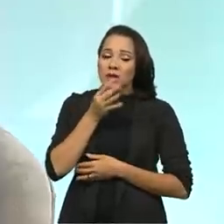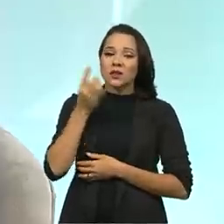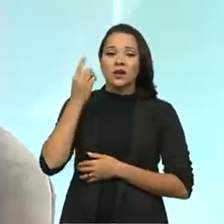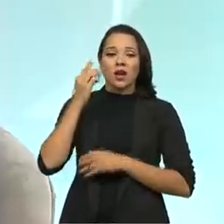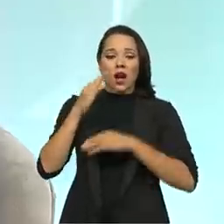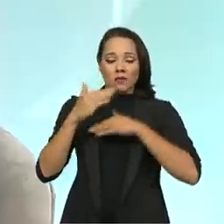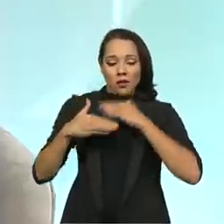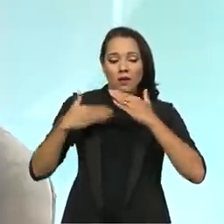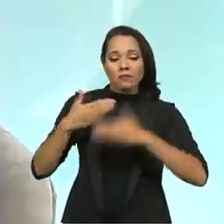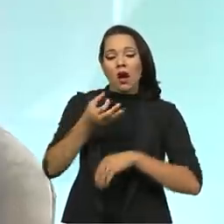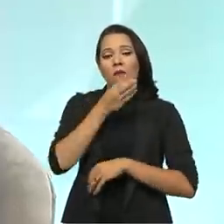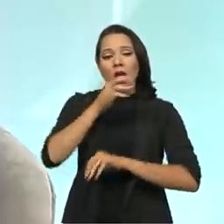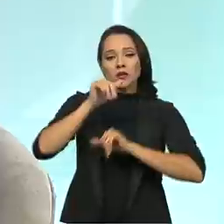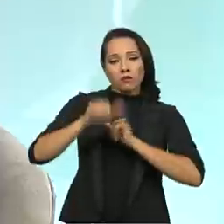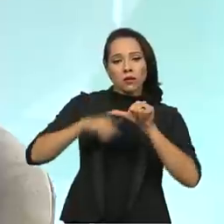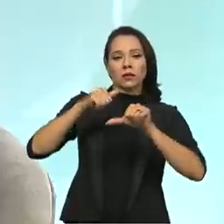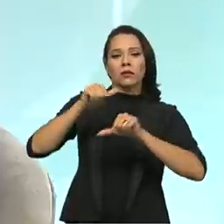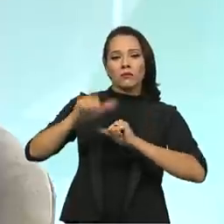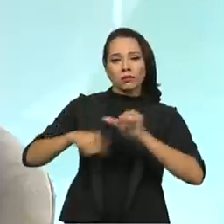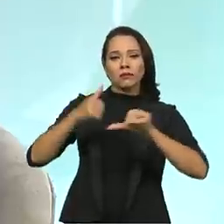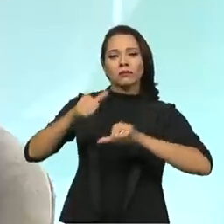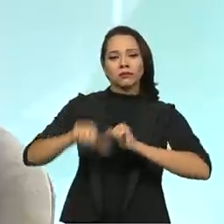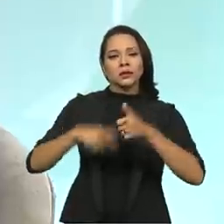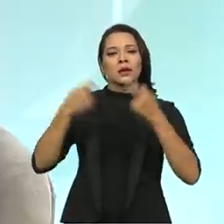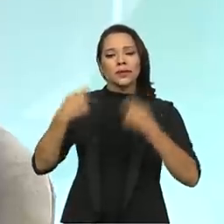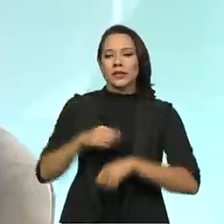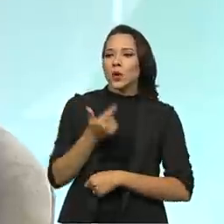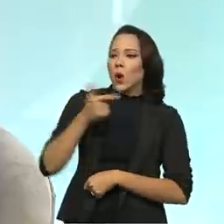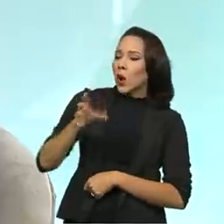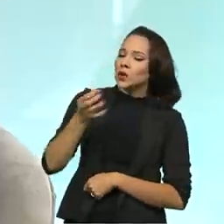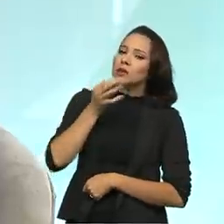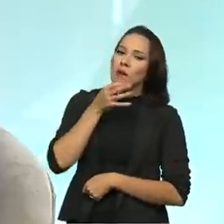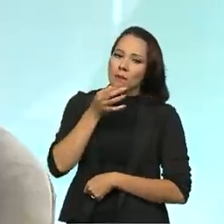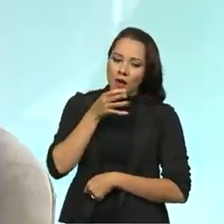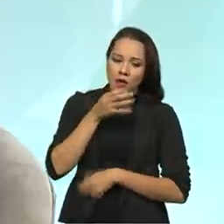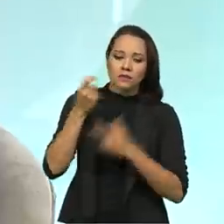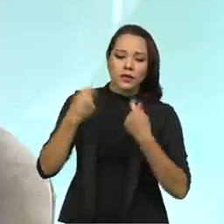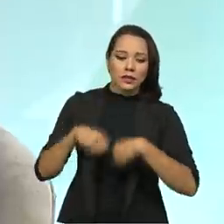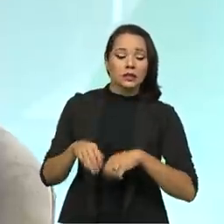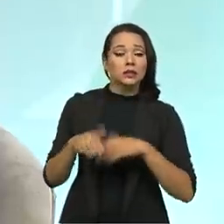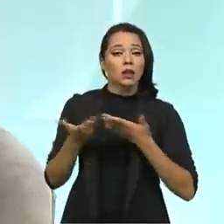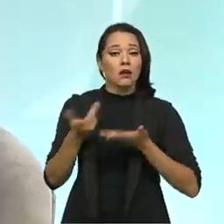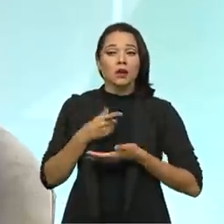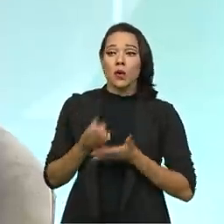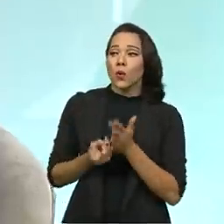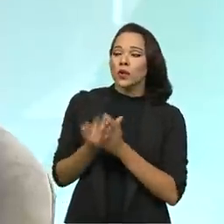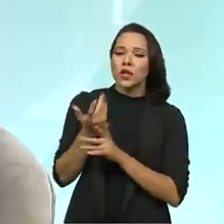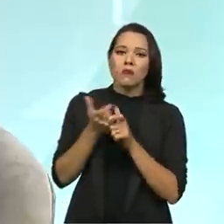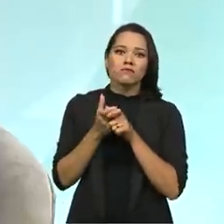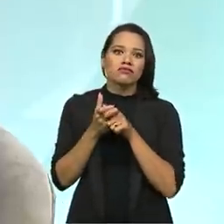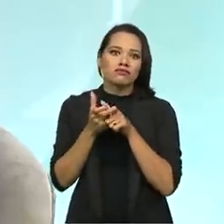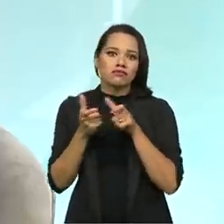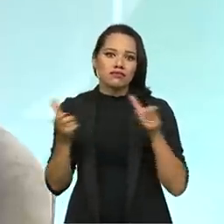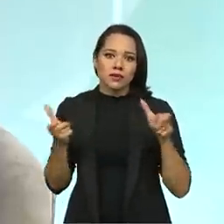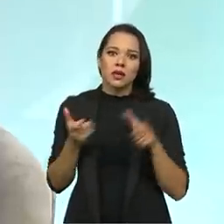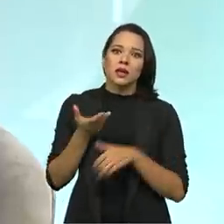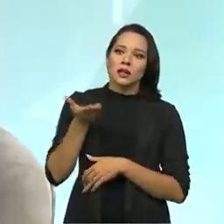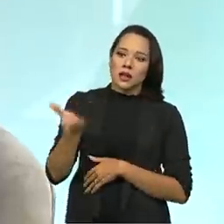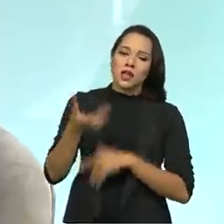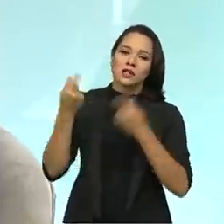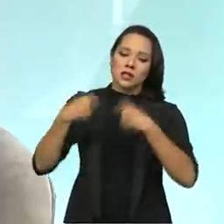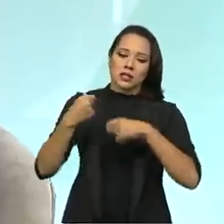dia eles mudam, a cada dia se necessita de outros medicamentos. Então, gente tem uma demanda crescente ali de